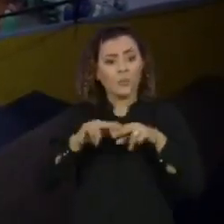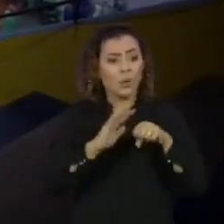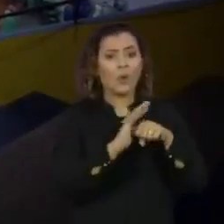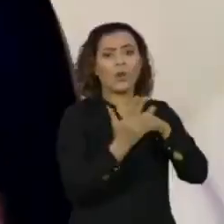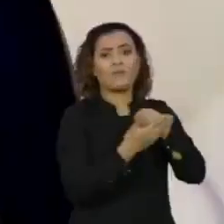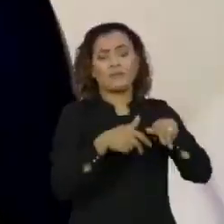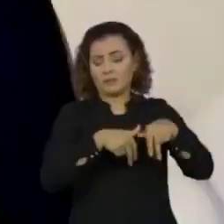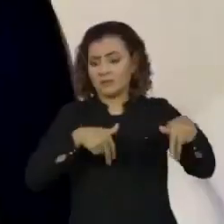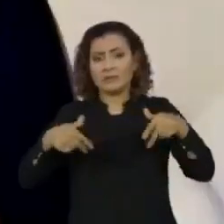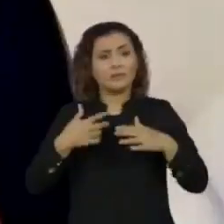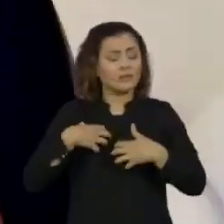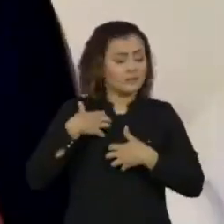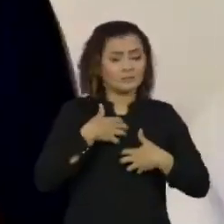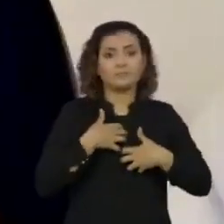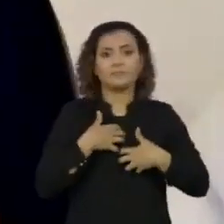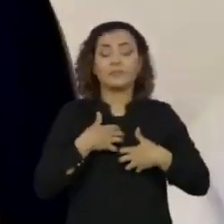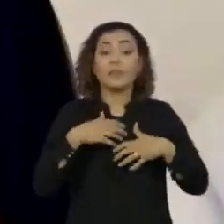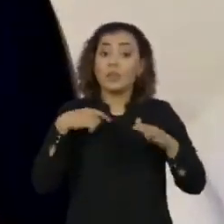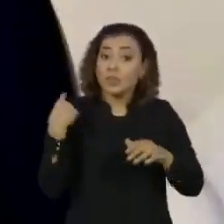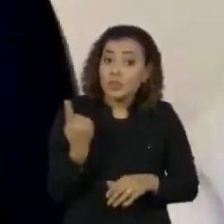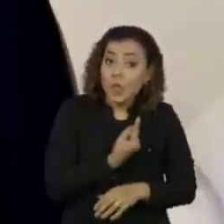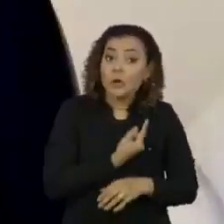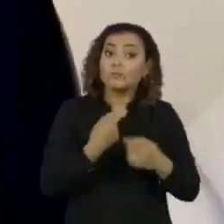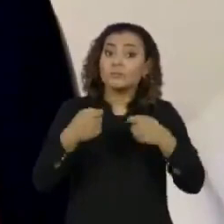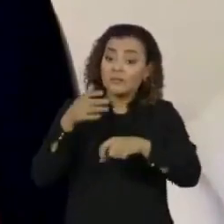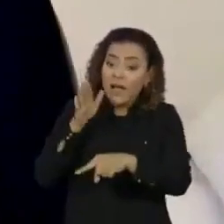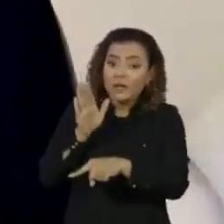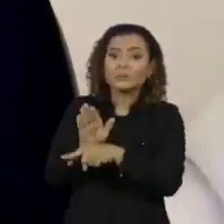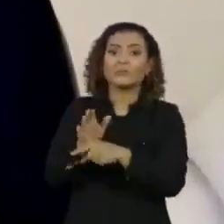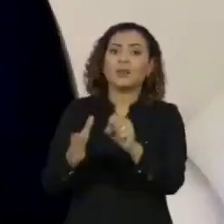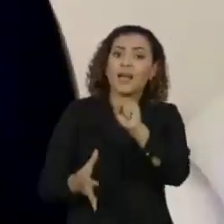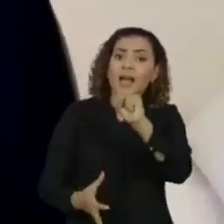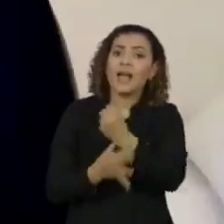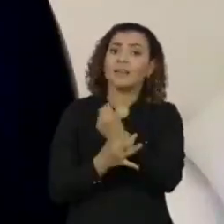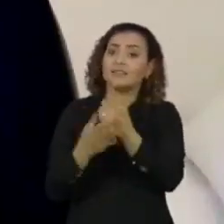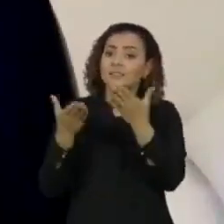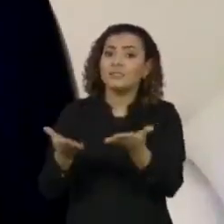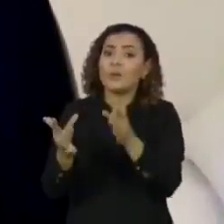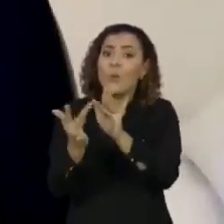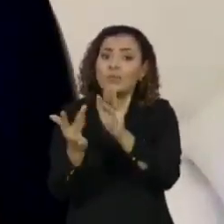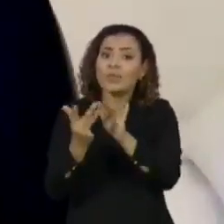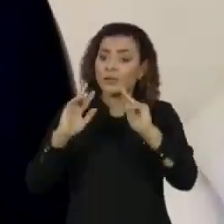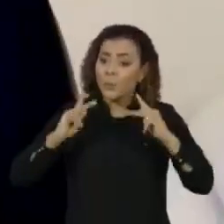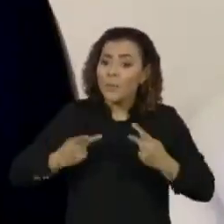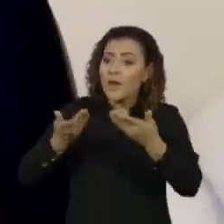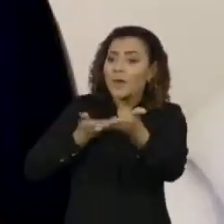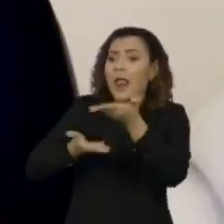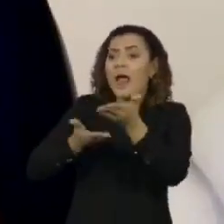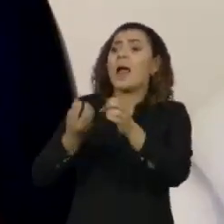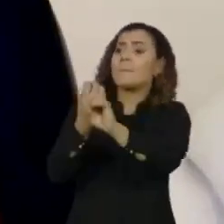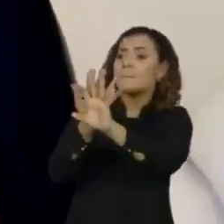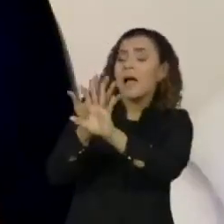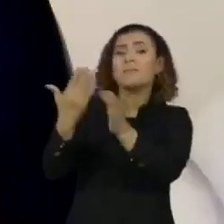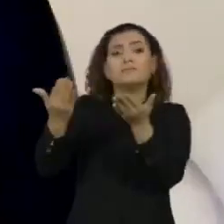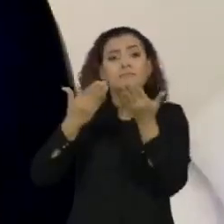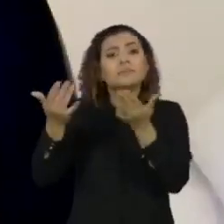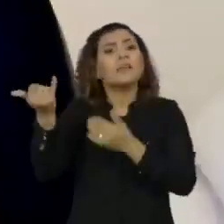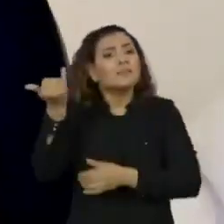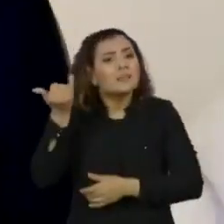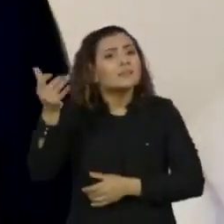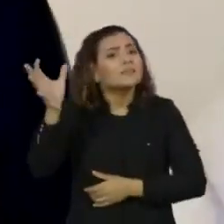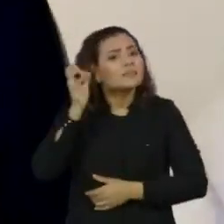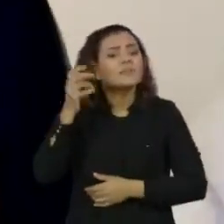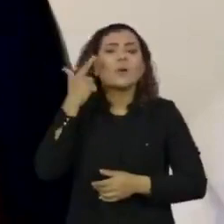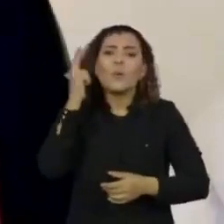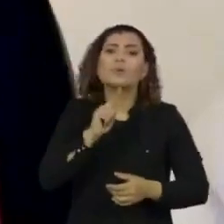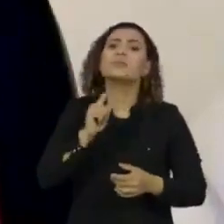pandemia. Tudo que a gente pode garantir que exista contato humano, que a gente consiga ir, sem